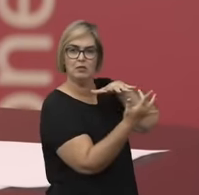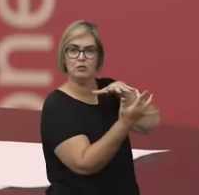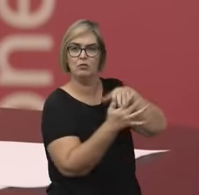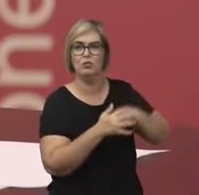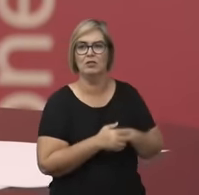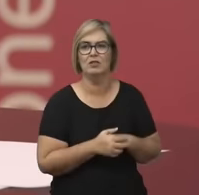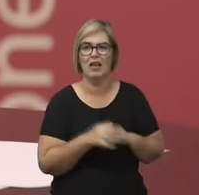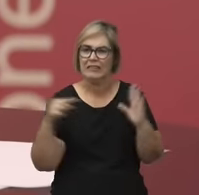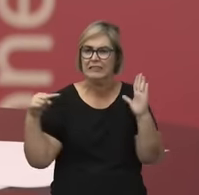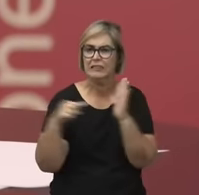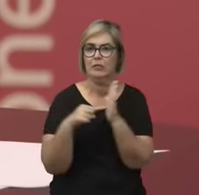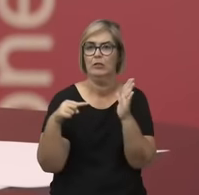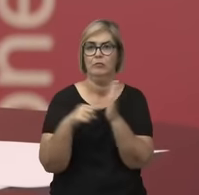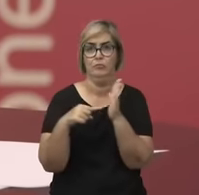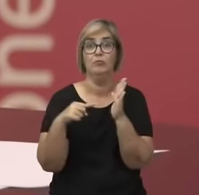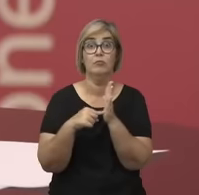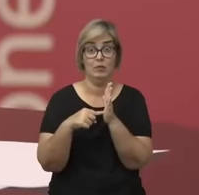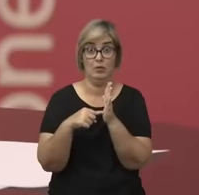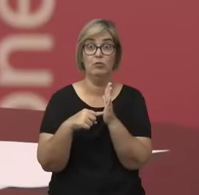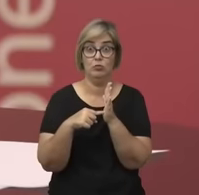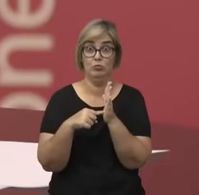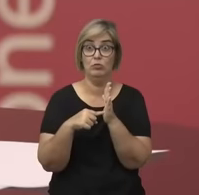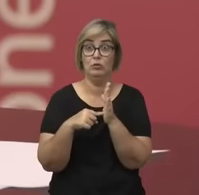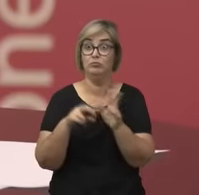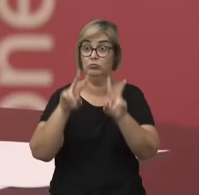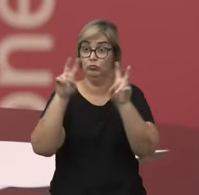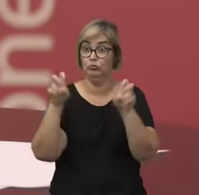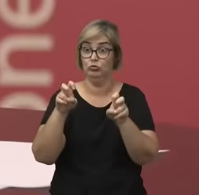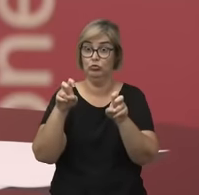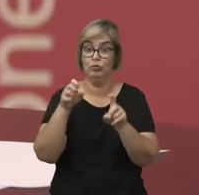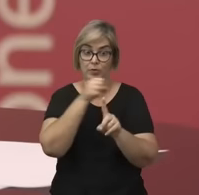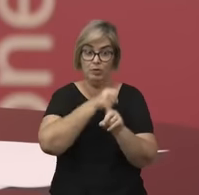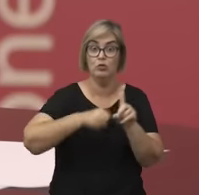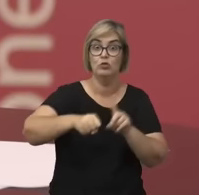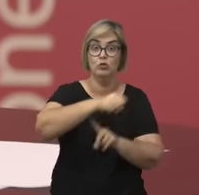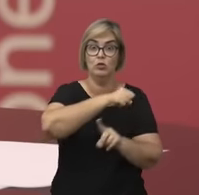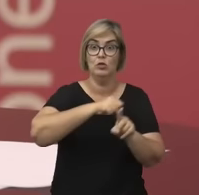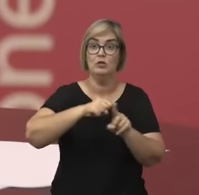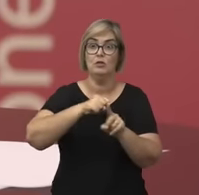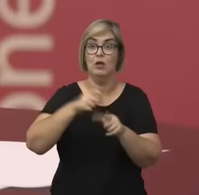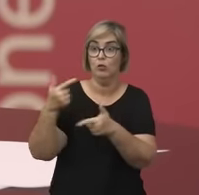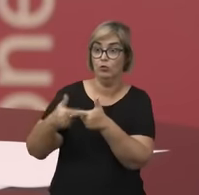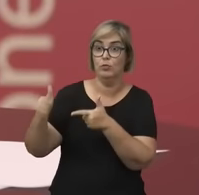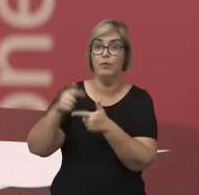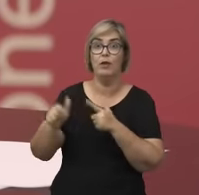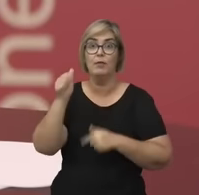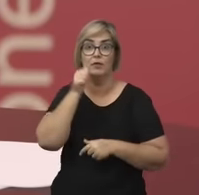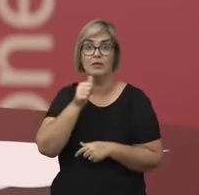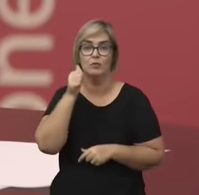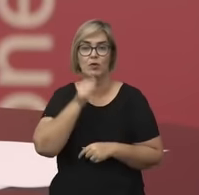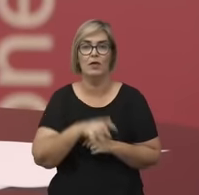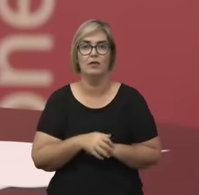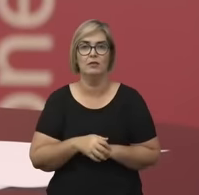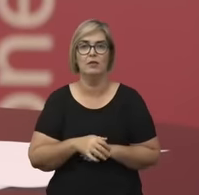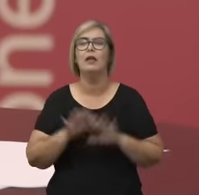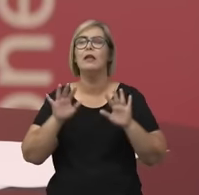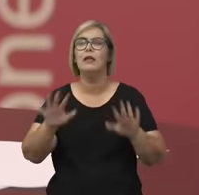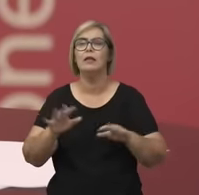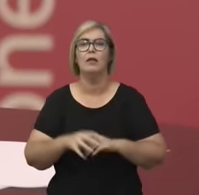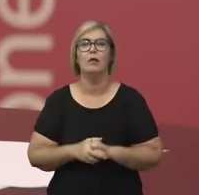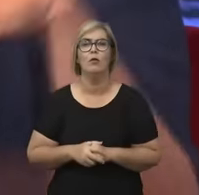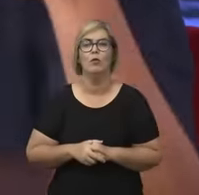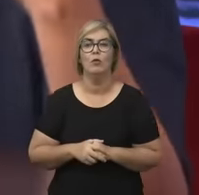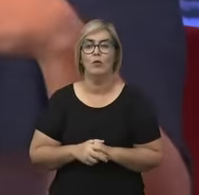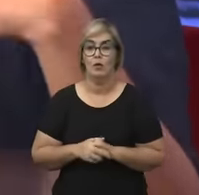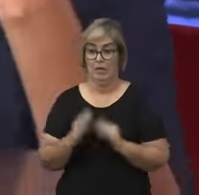De denúncia da situação social das mulheres, né? Então, assim, as redes funcionaram na quarta onda do feminismo